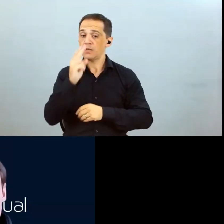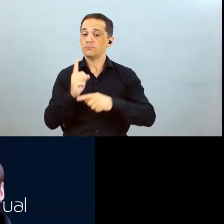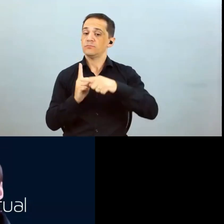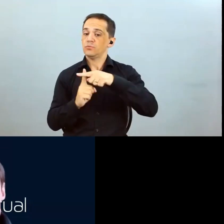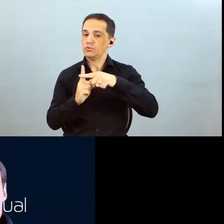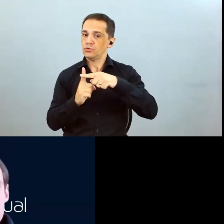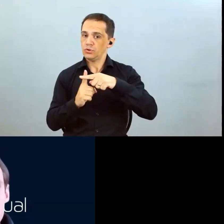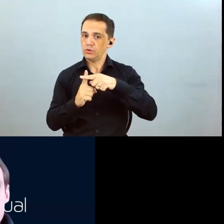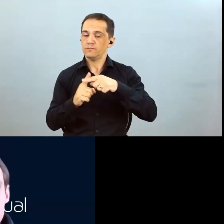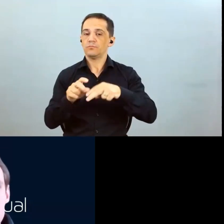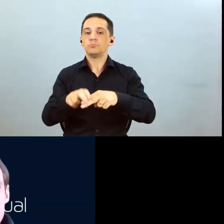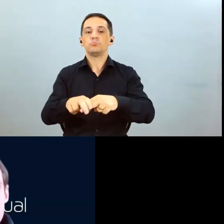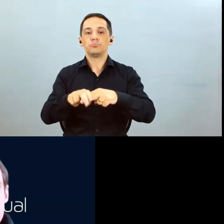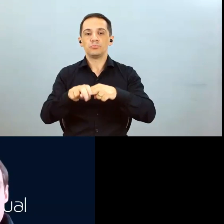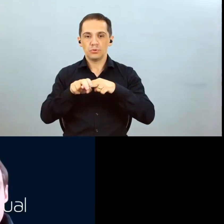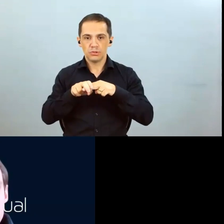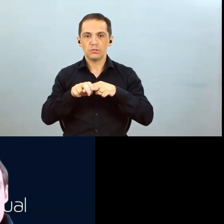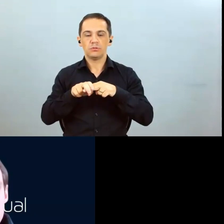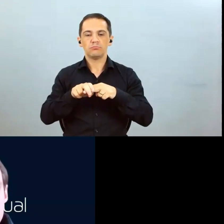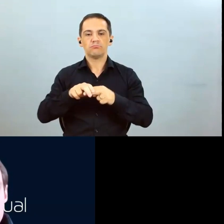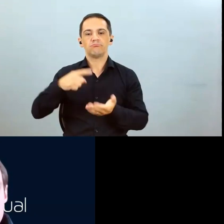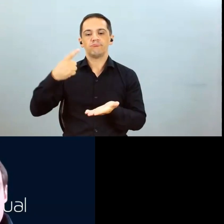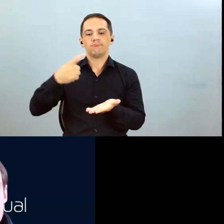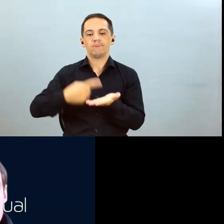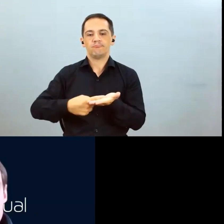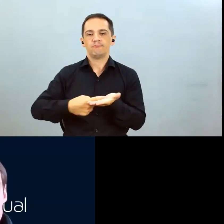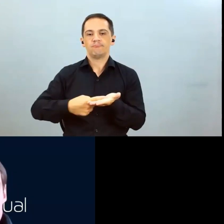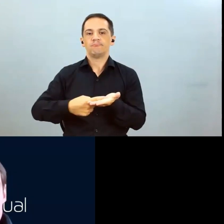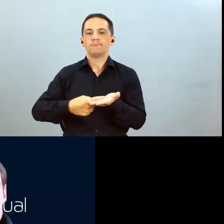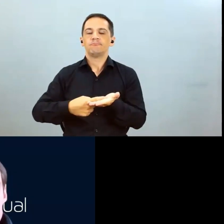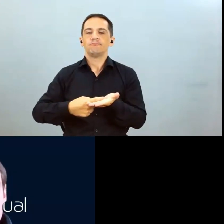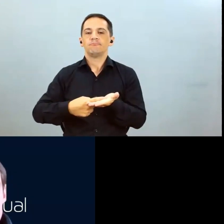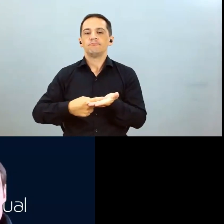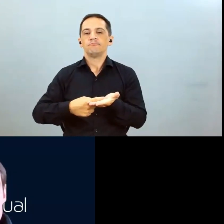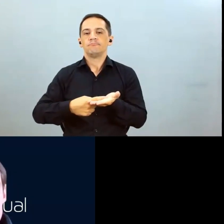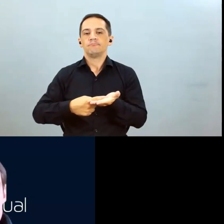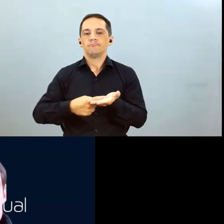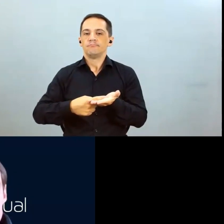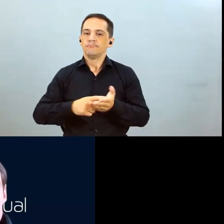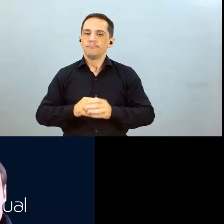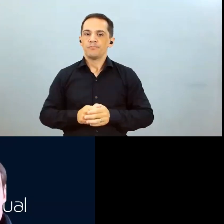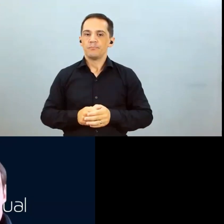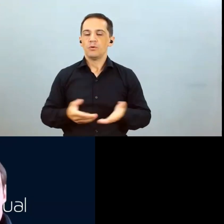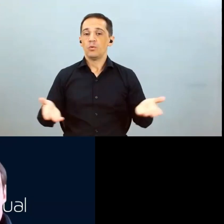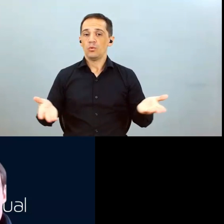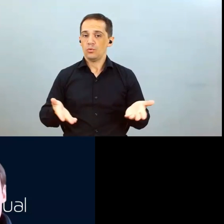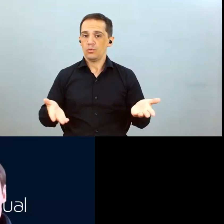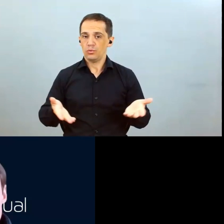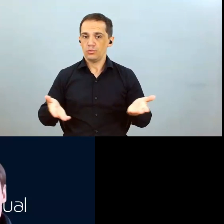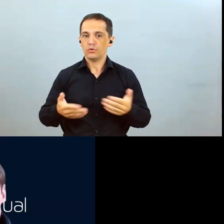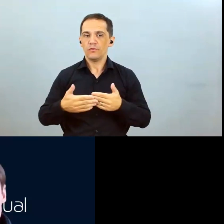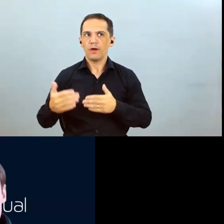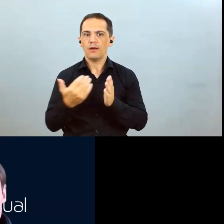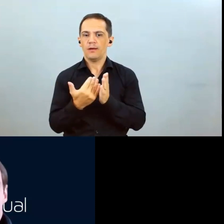mantivemos a nossa porqués em cima do nosso projeto, mas hoje o cenário é de ultrapassar o projeto. Por isso que nós